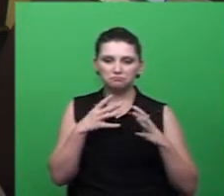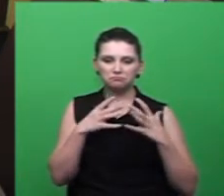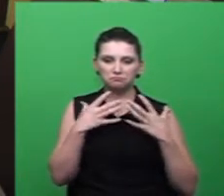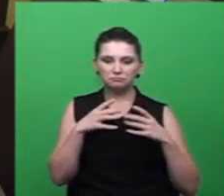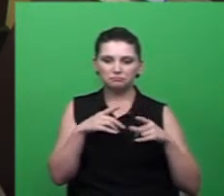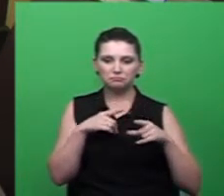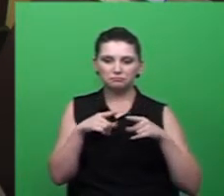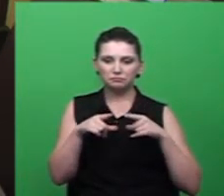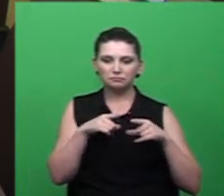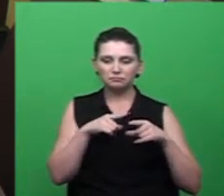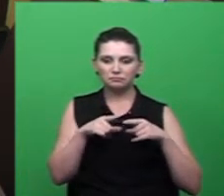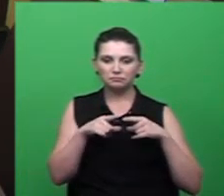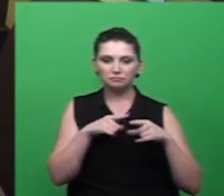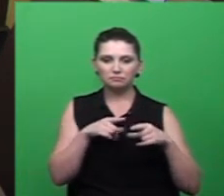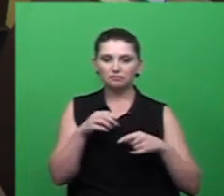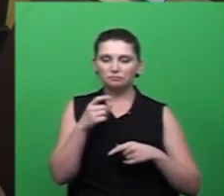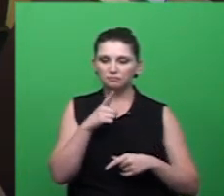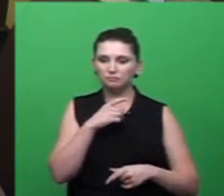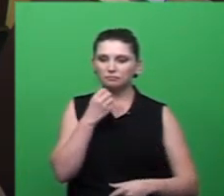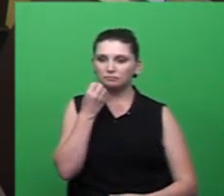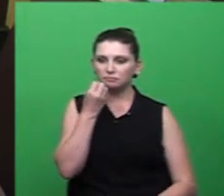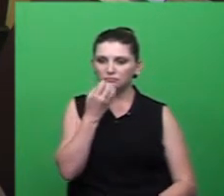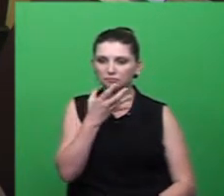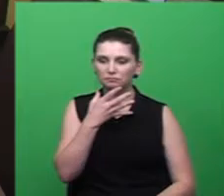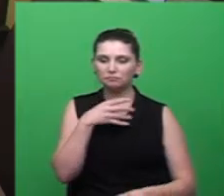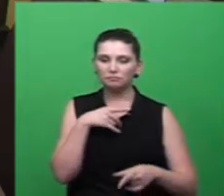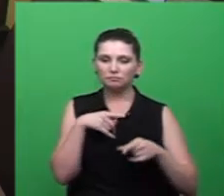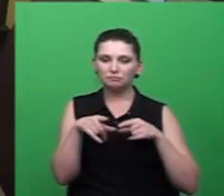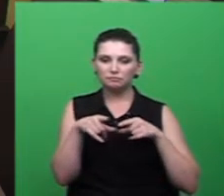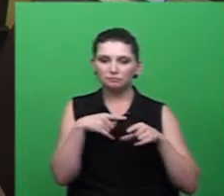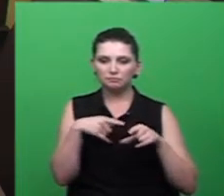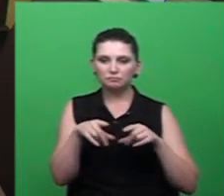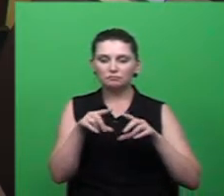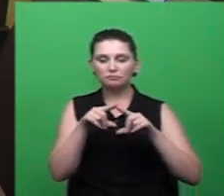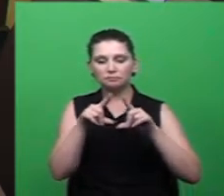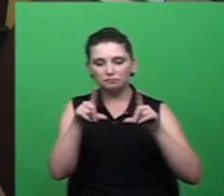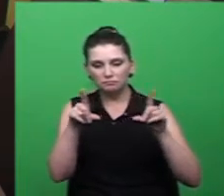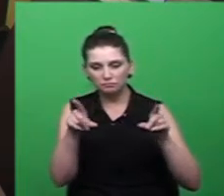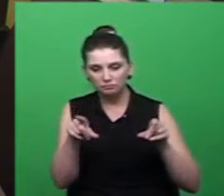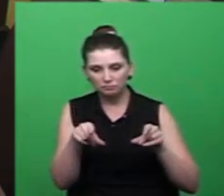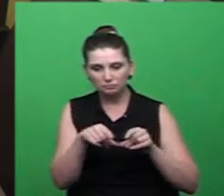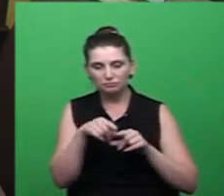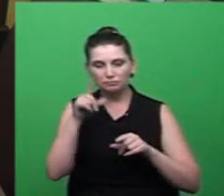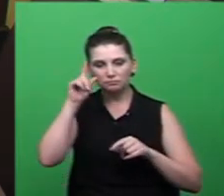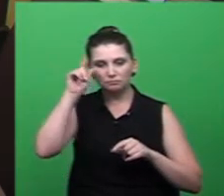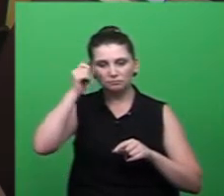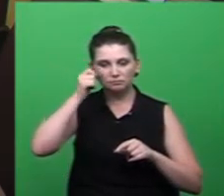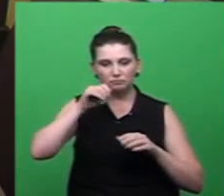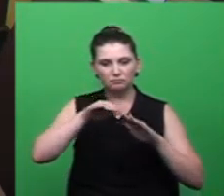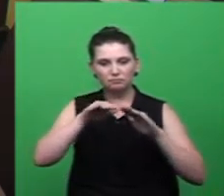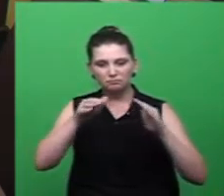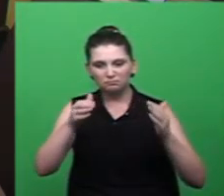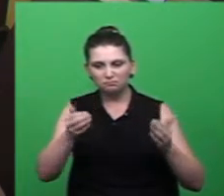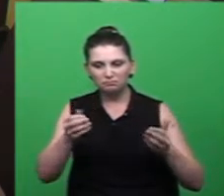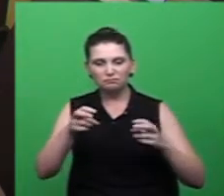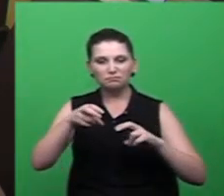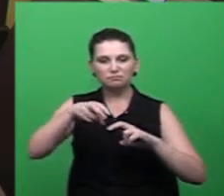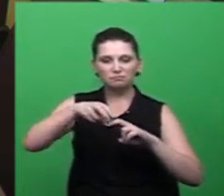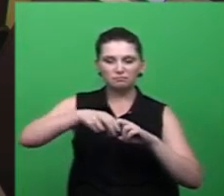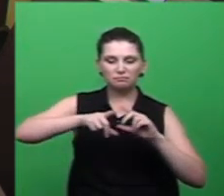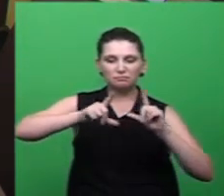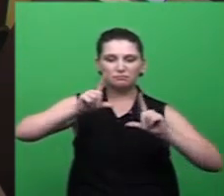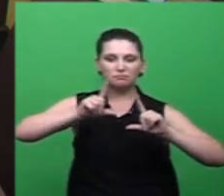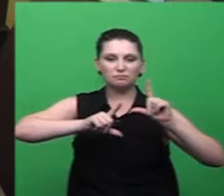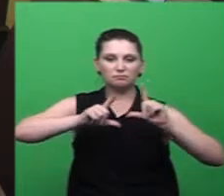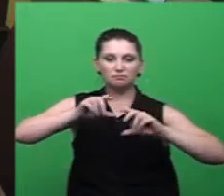faz recebendo o descarte de pneus de imóveis inservíveis de televisão de